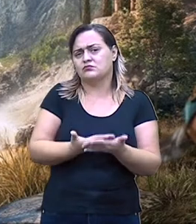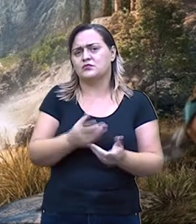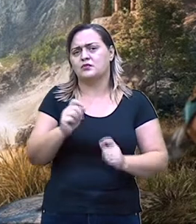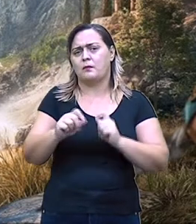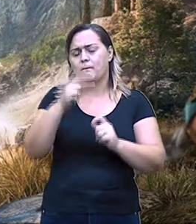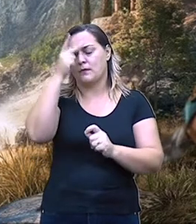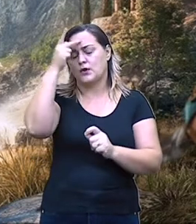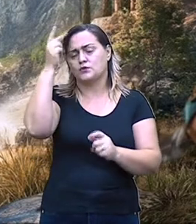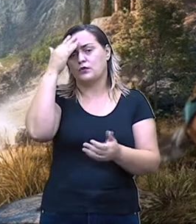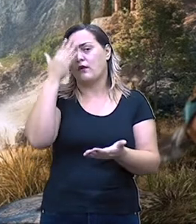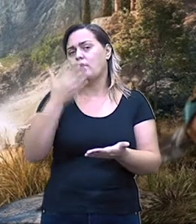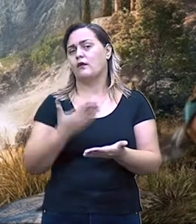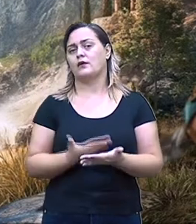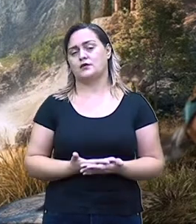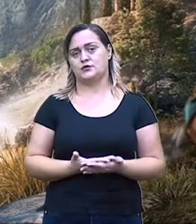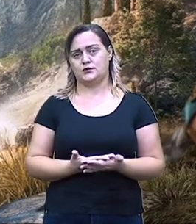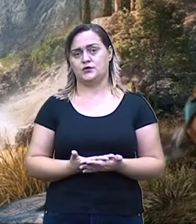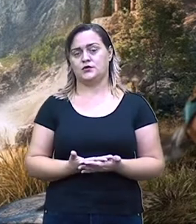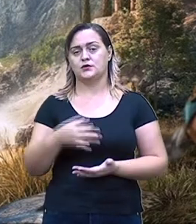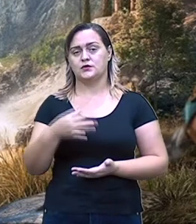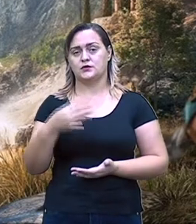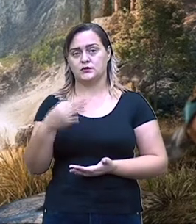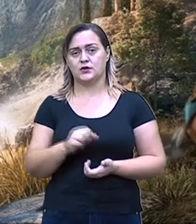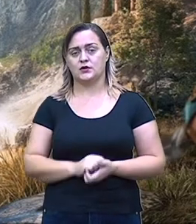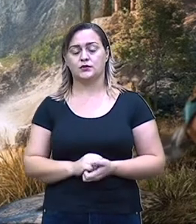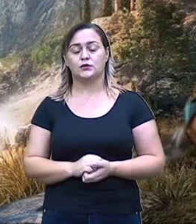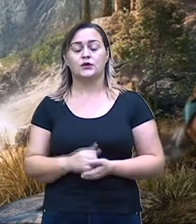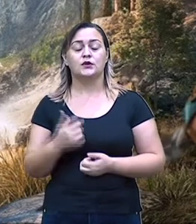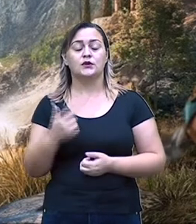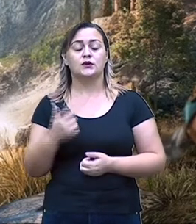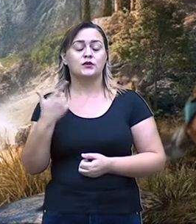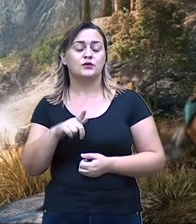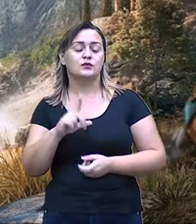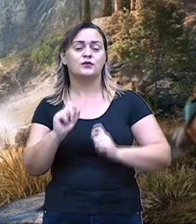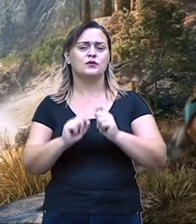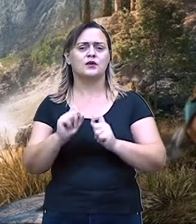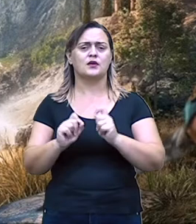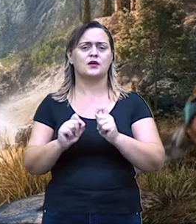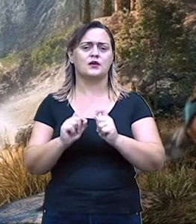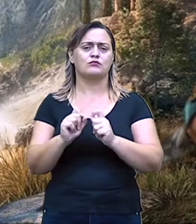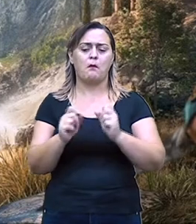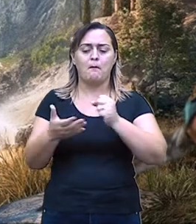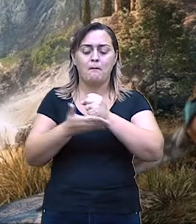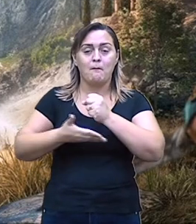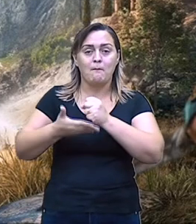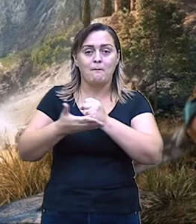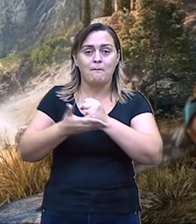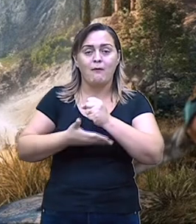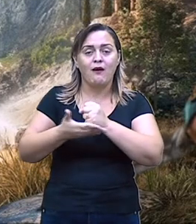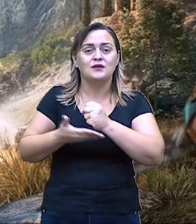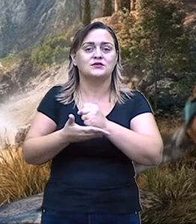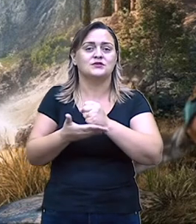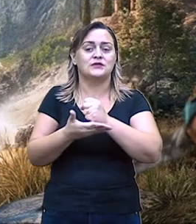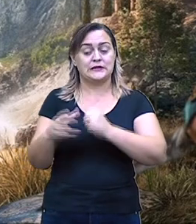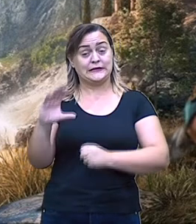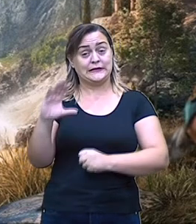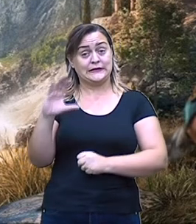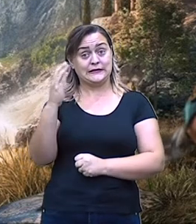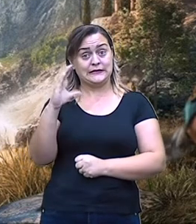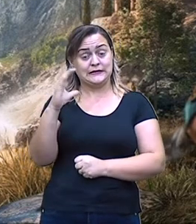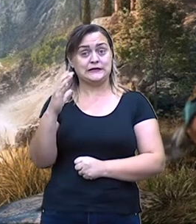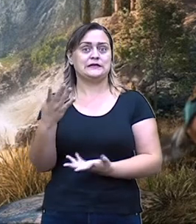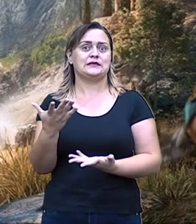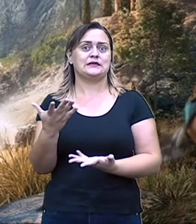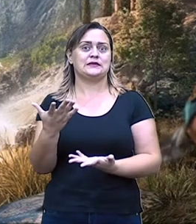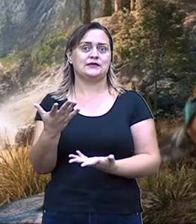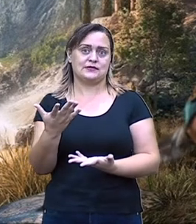aí, que não tem esse fundamento aí, né? O objetivo ou o científico. Porém, todos os acontecimentos